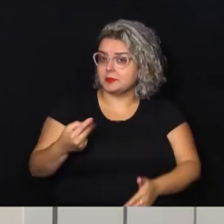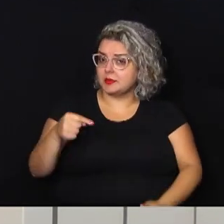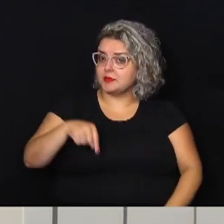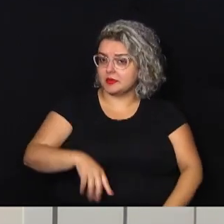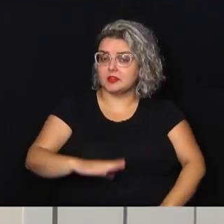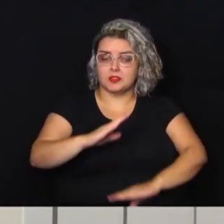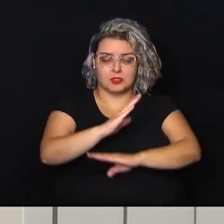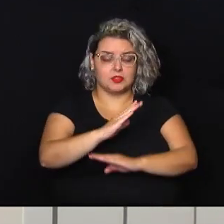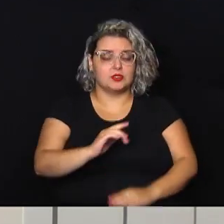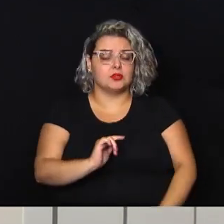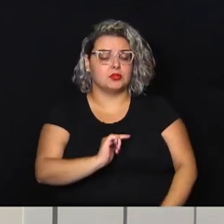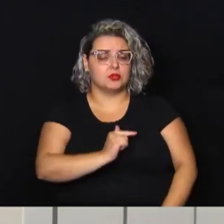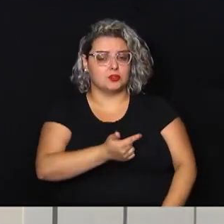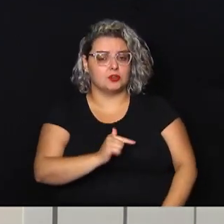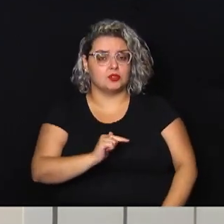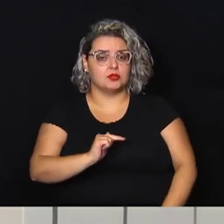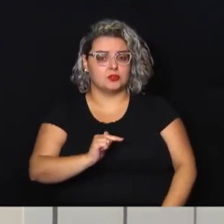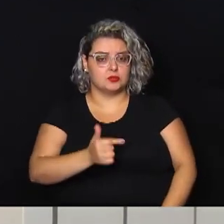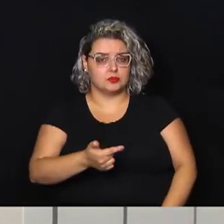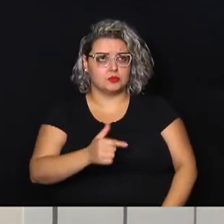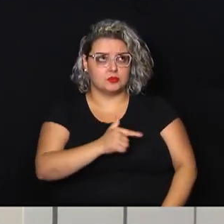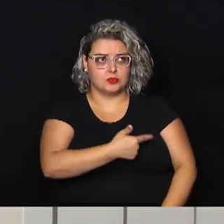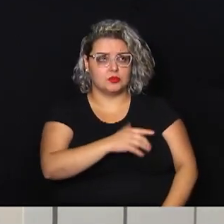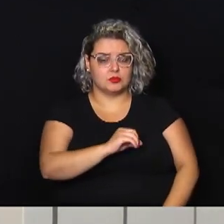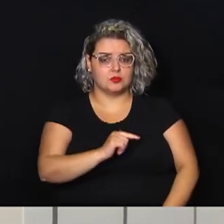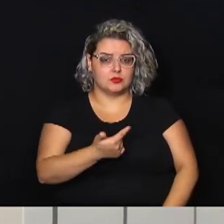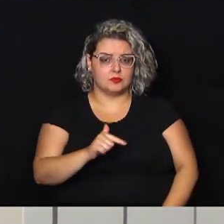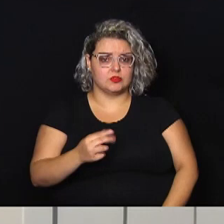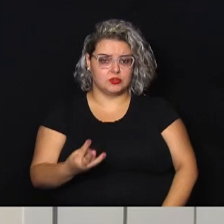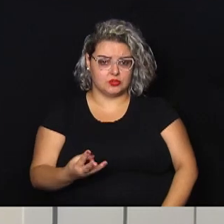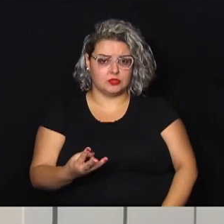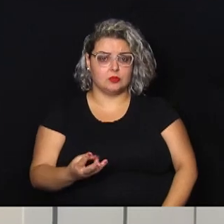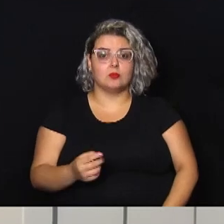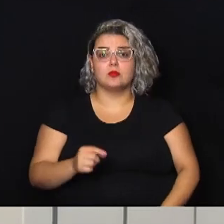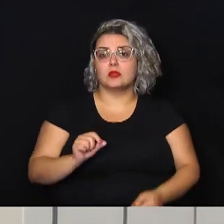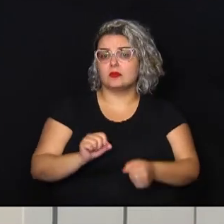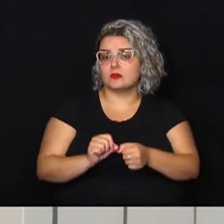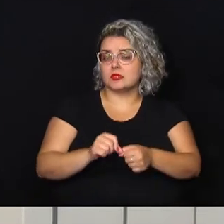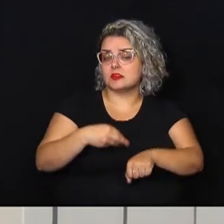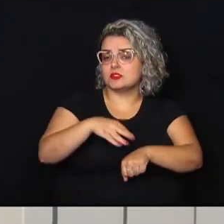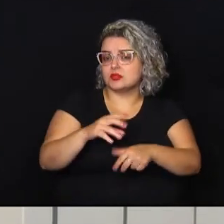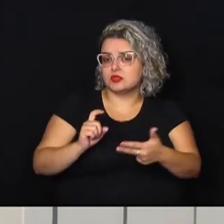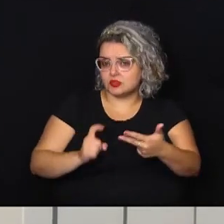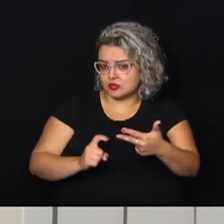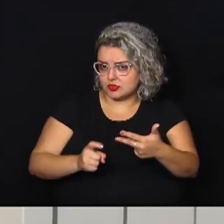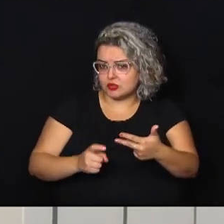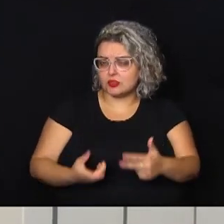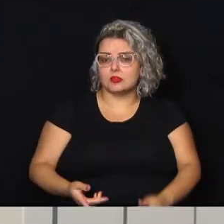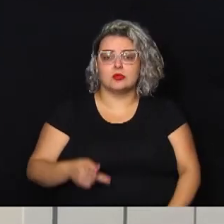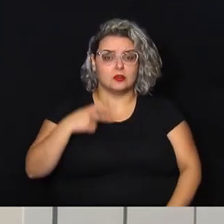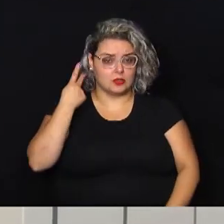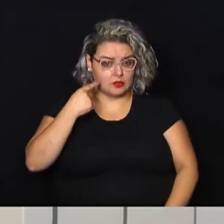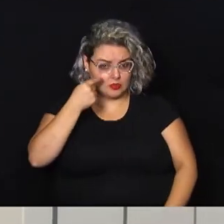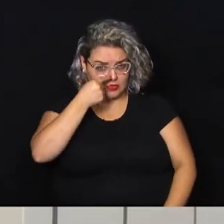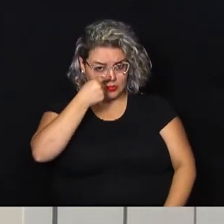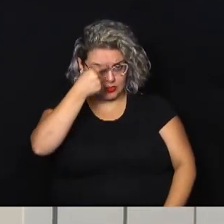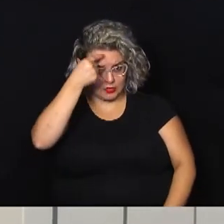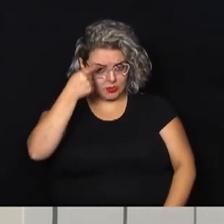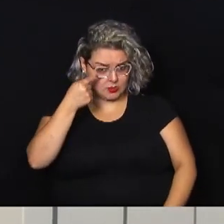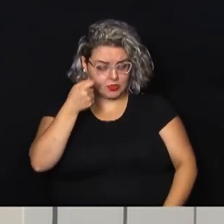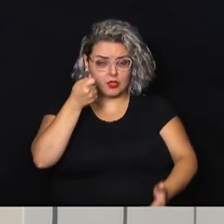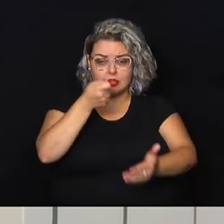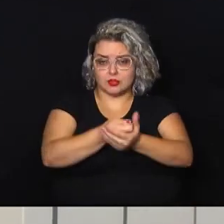agora em 2023 para fazer indicações ao Executivo. E a vereadora Paola Miguel garantiu